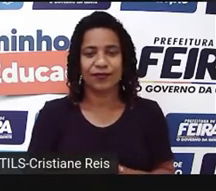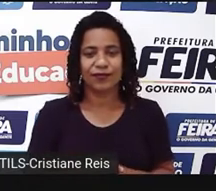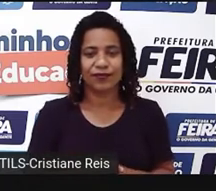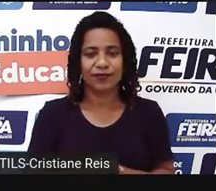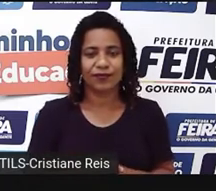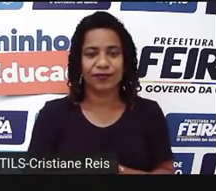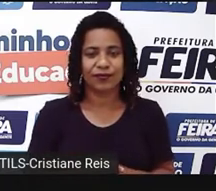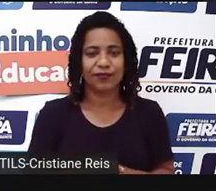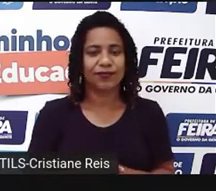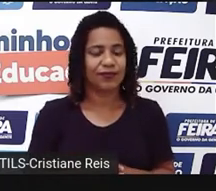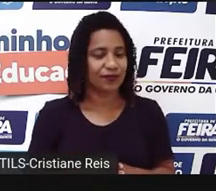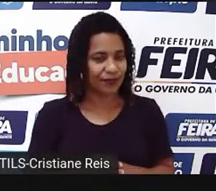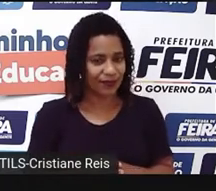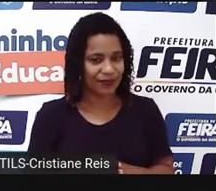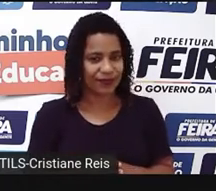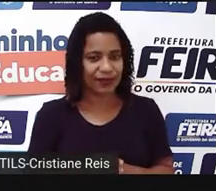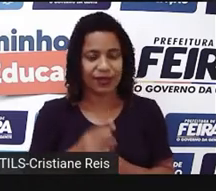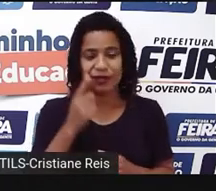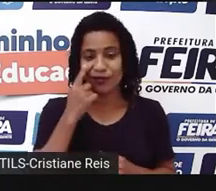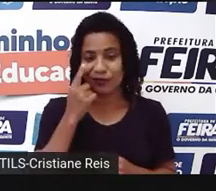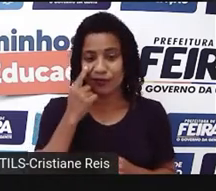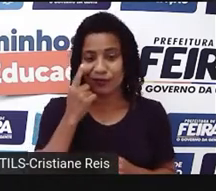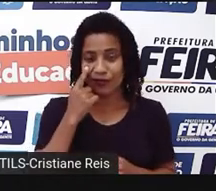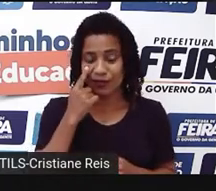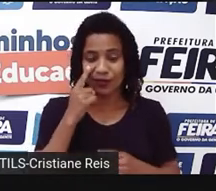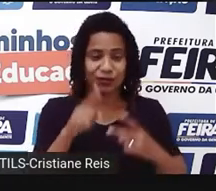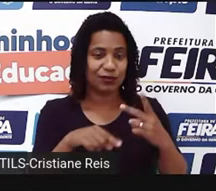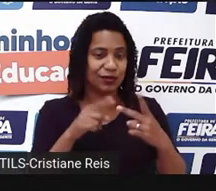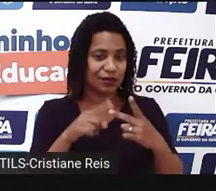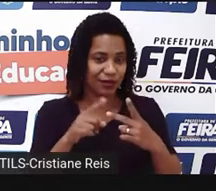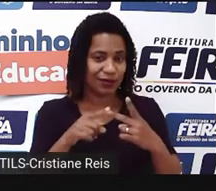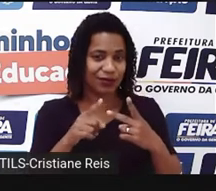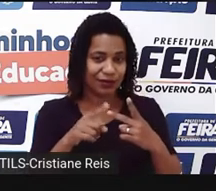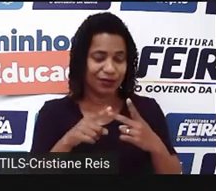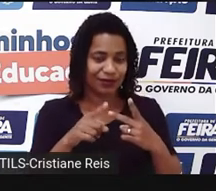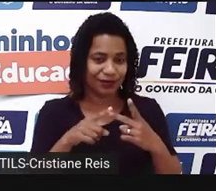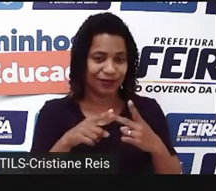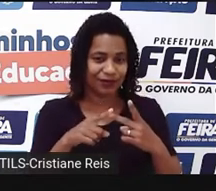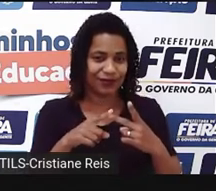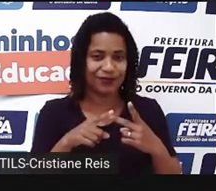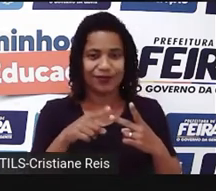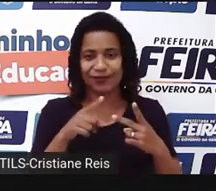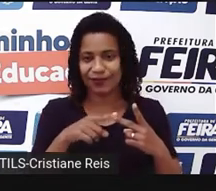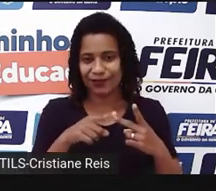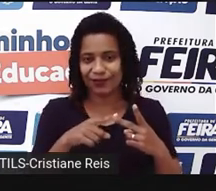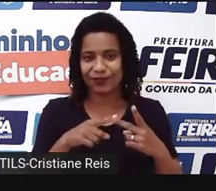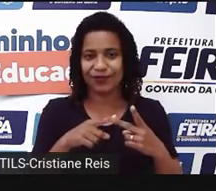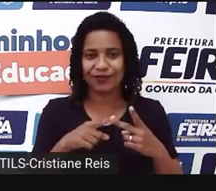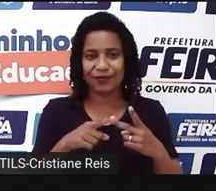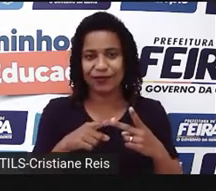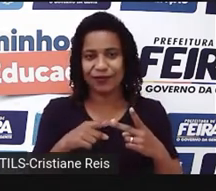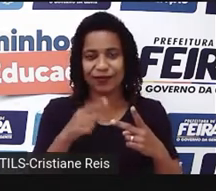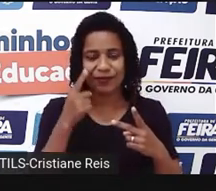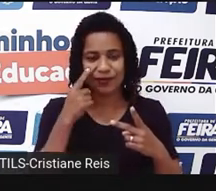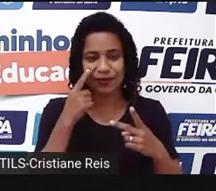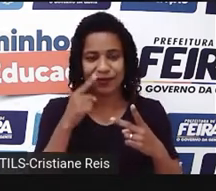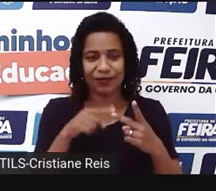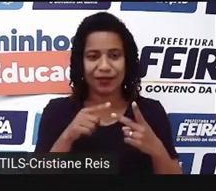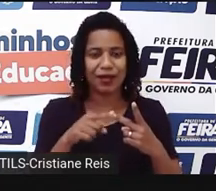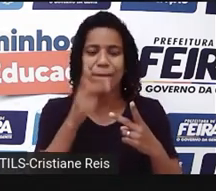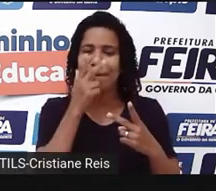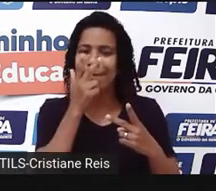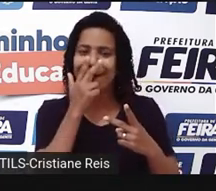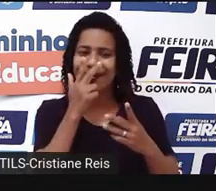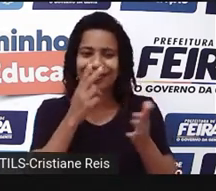Número 2. Observe que o segundo produto é hot apple pie. Seria aquela parecida